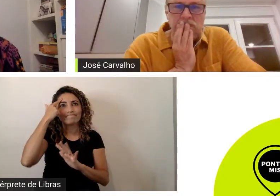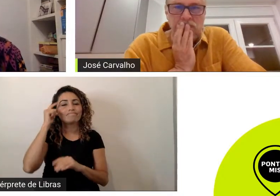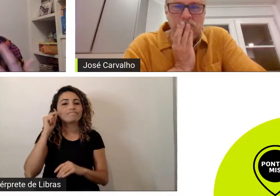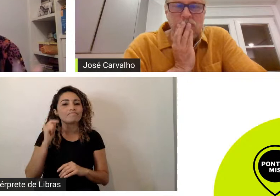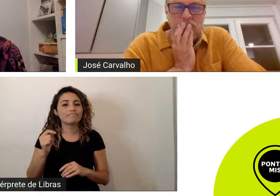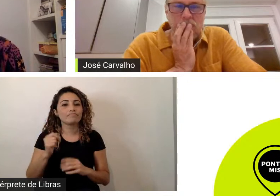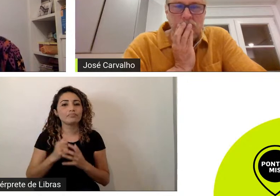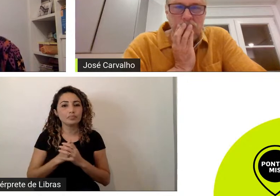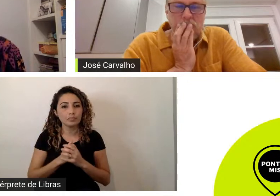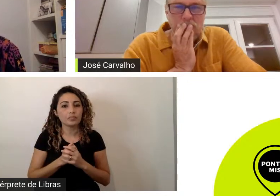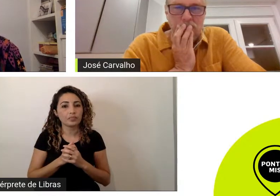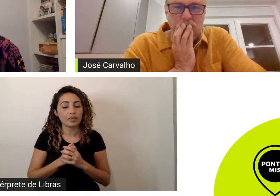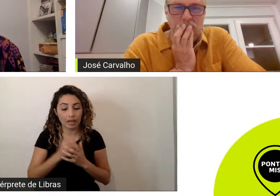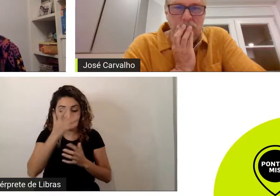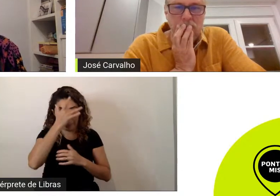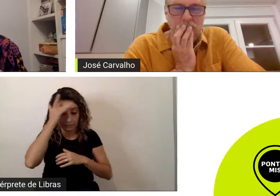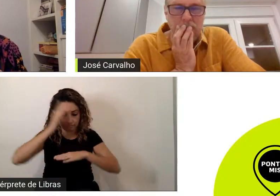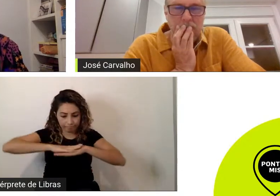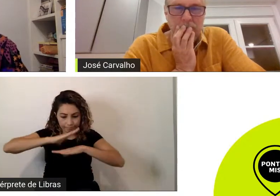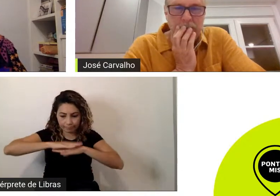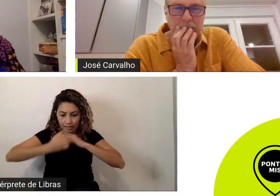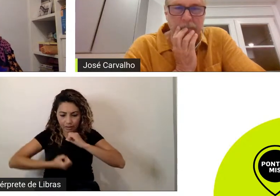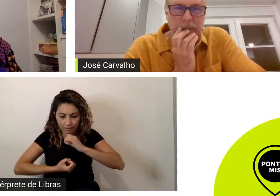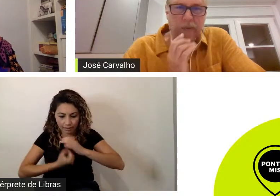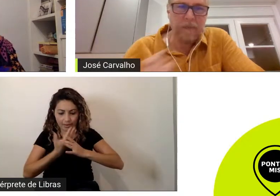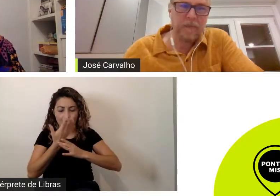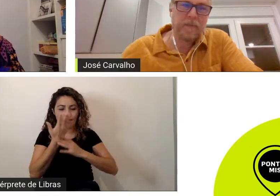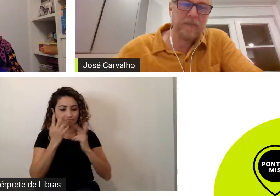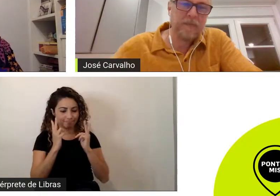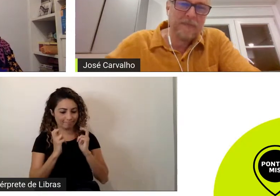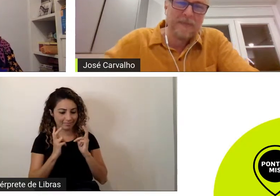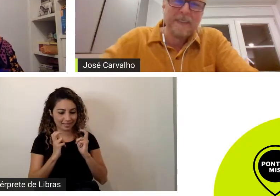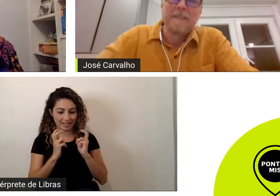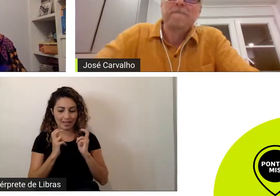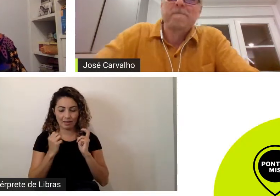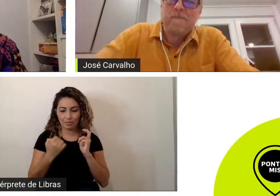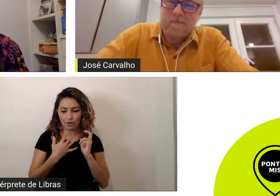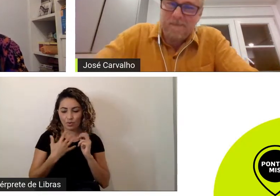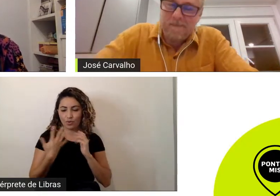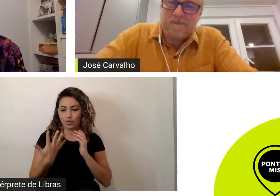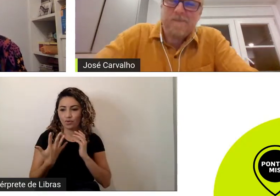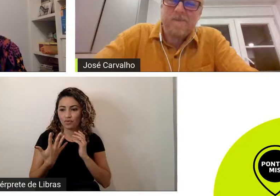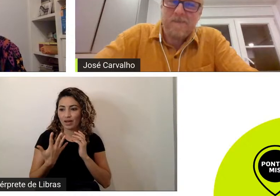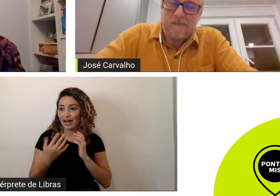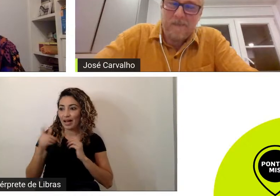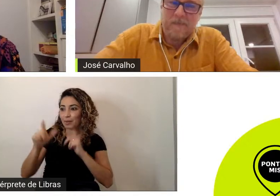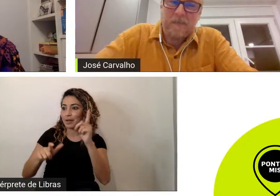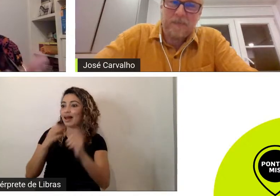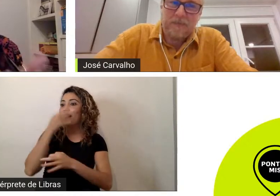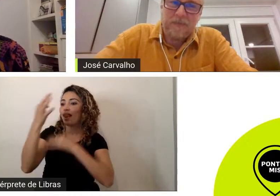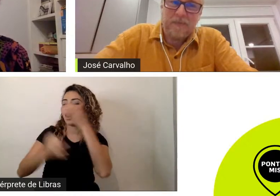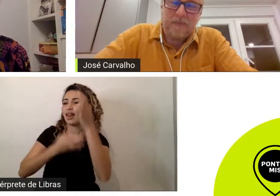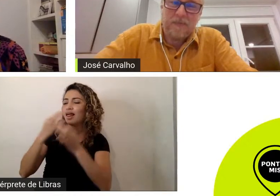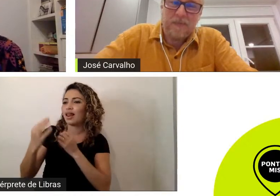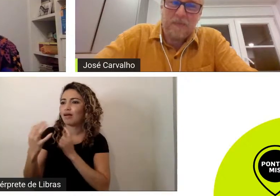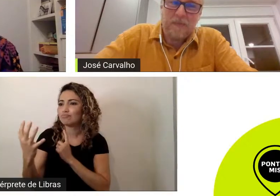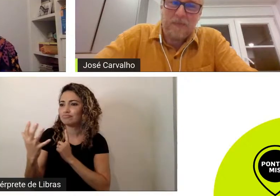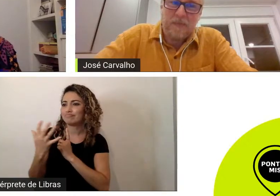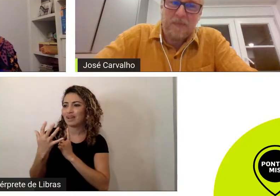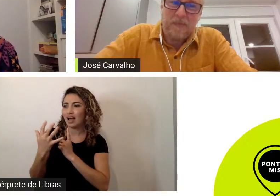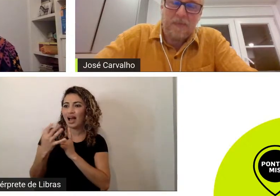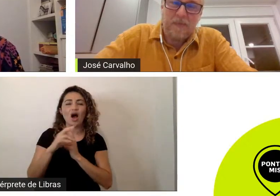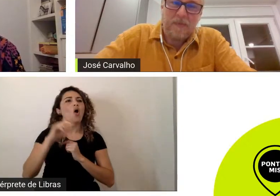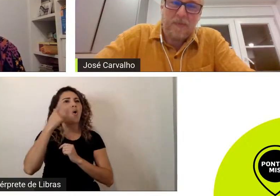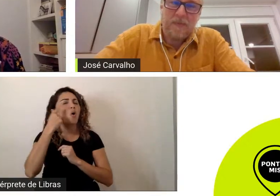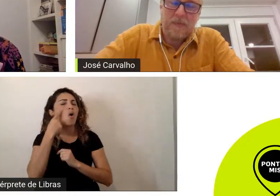conteúdo ou está criando como não influenciar por essa opinião também do que vai vender de quem é